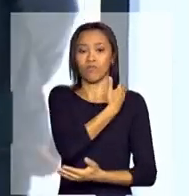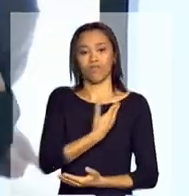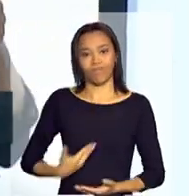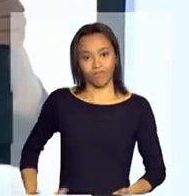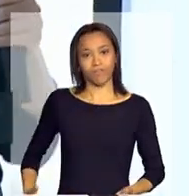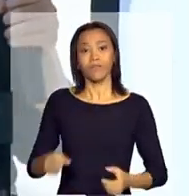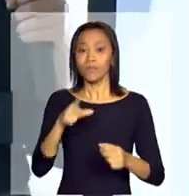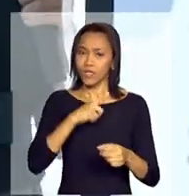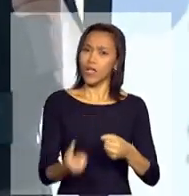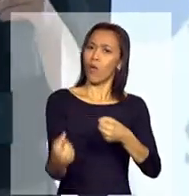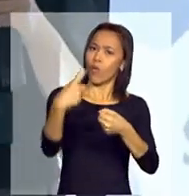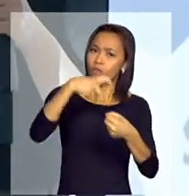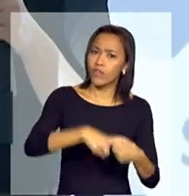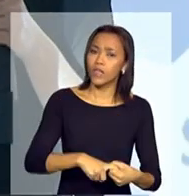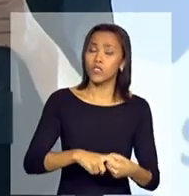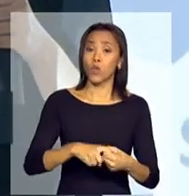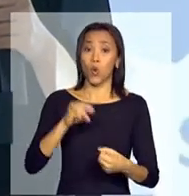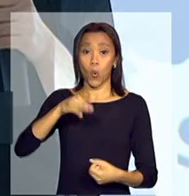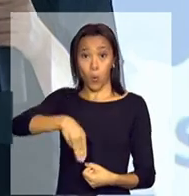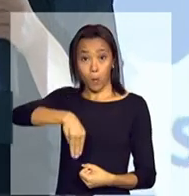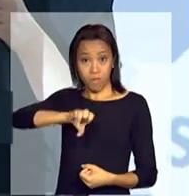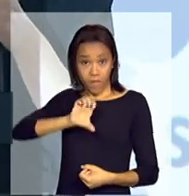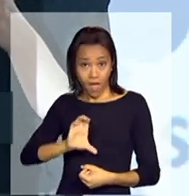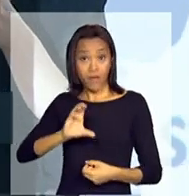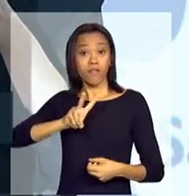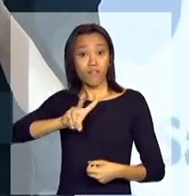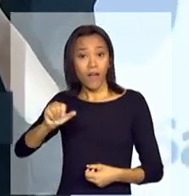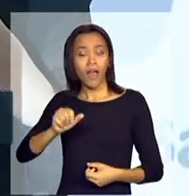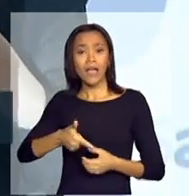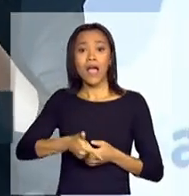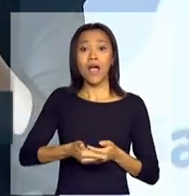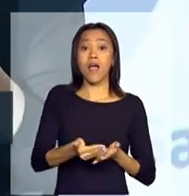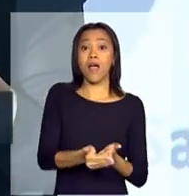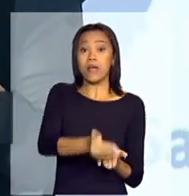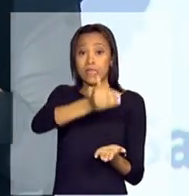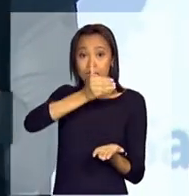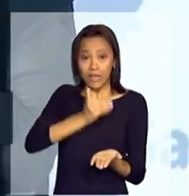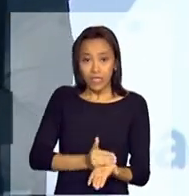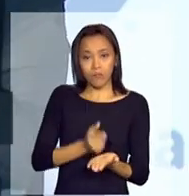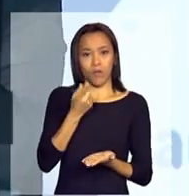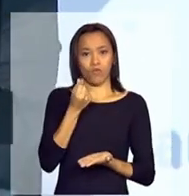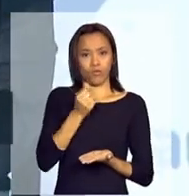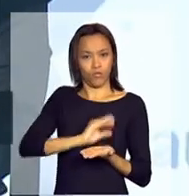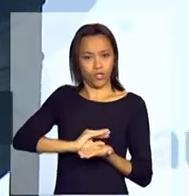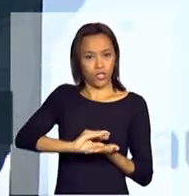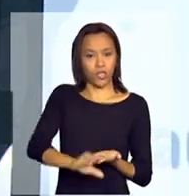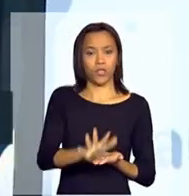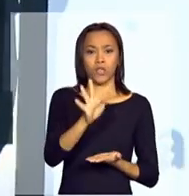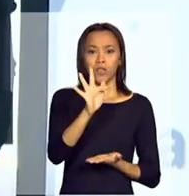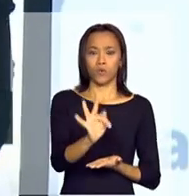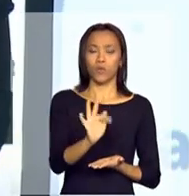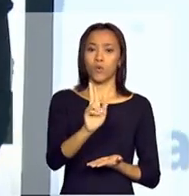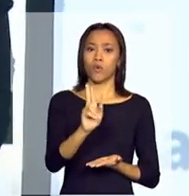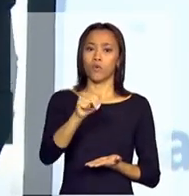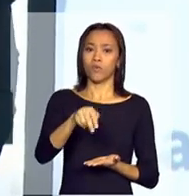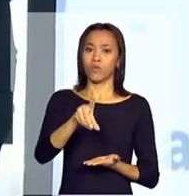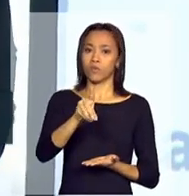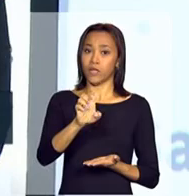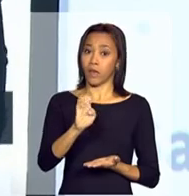sejam conveniadas, o Ministério da Educação vai antecipar os recursos do Fundeb, ou seja, o recurso de custeio,